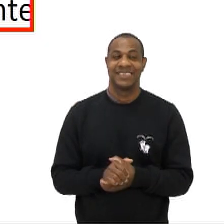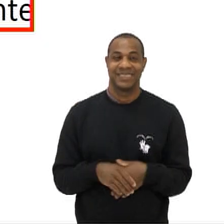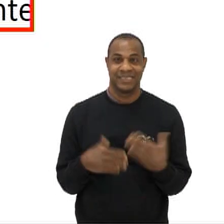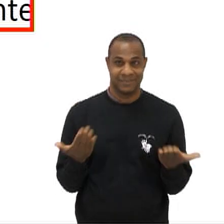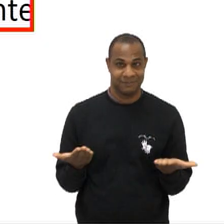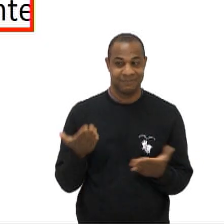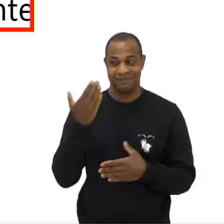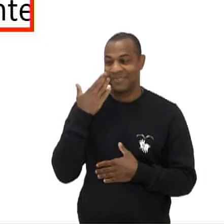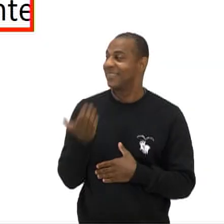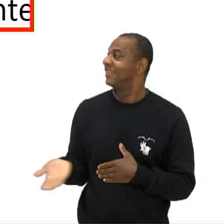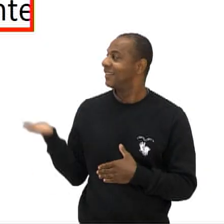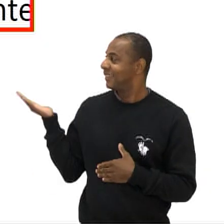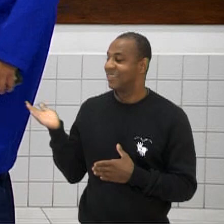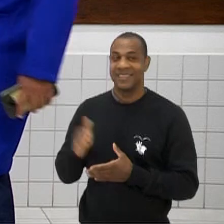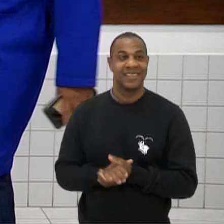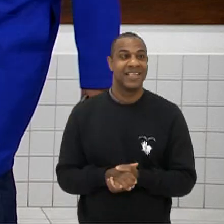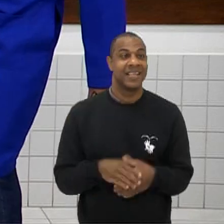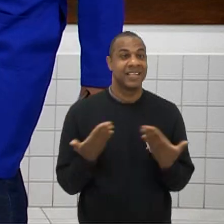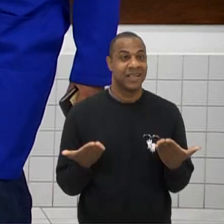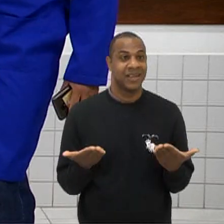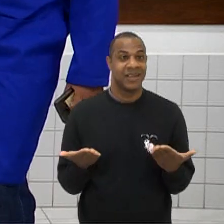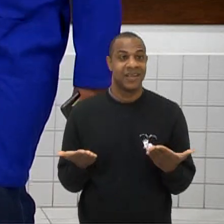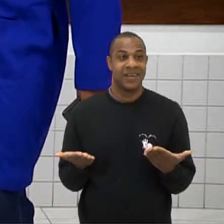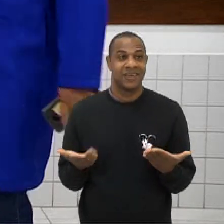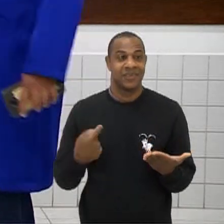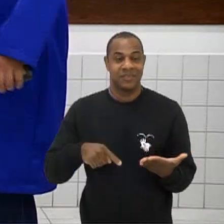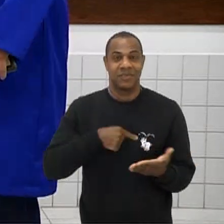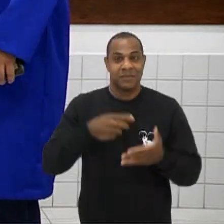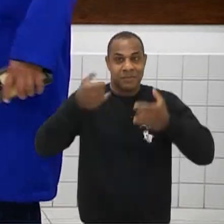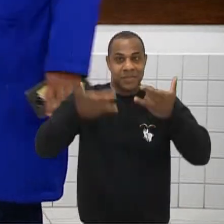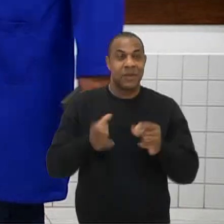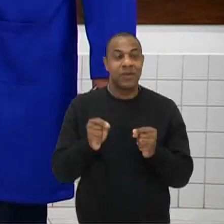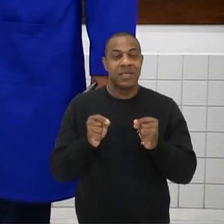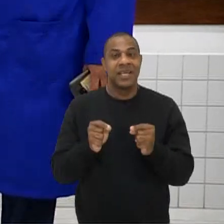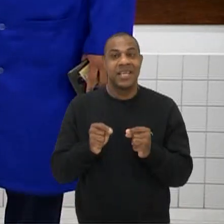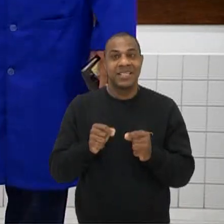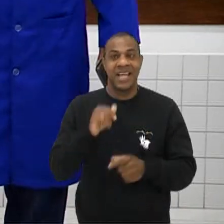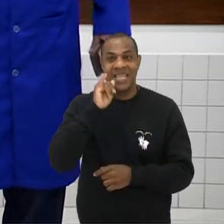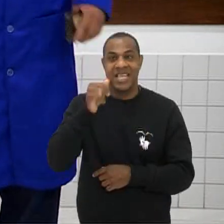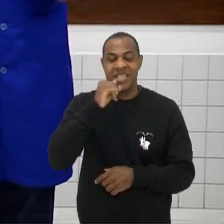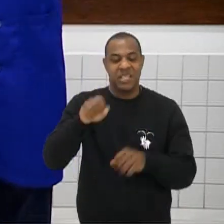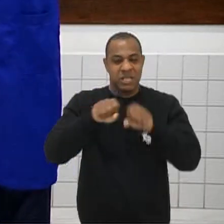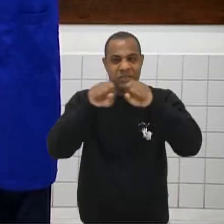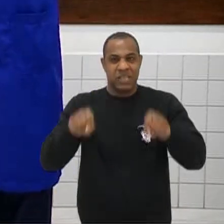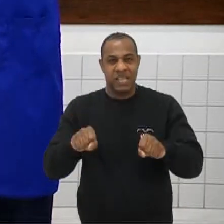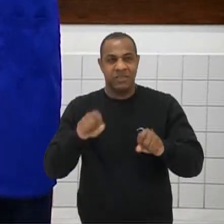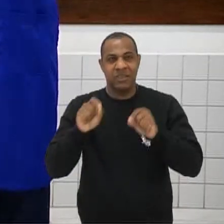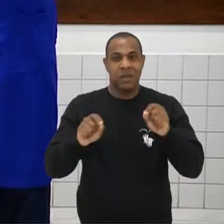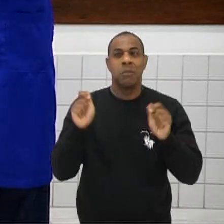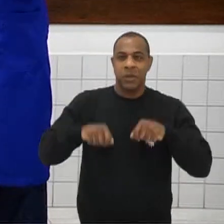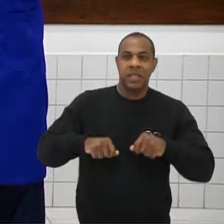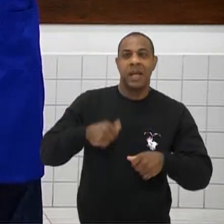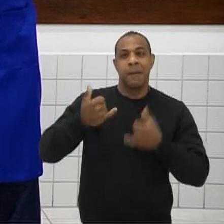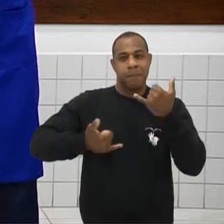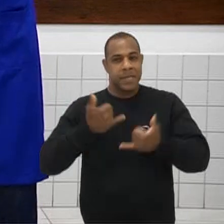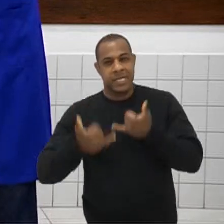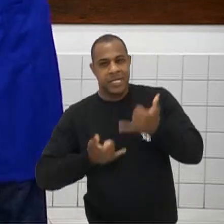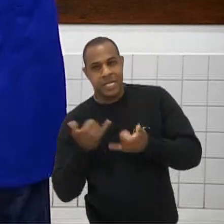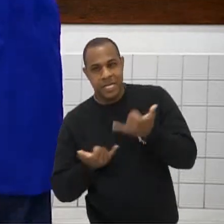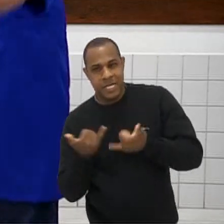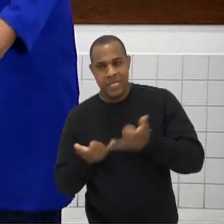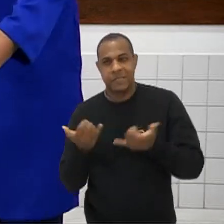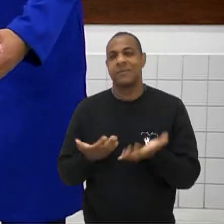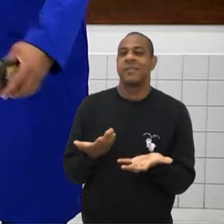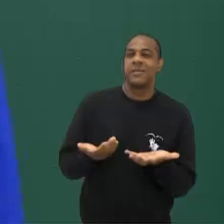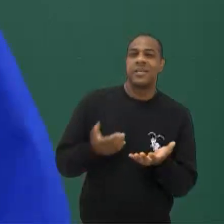Então vamos lá Então quando a gente acaba trabalhando Com a ideia da energia De um sistema O pessoal Ela acaba sendo constante Você pode estar brincando Entre energia potencial